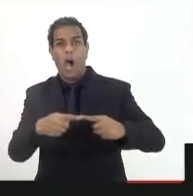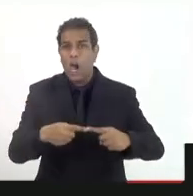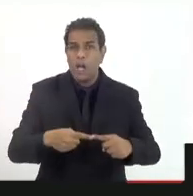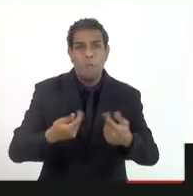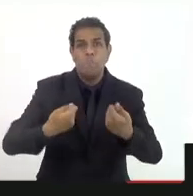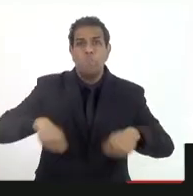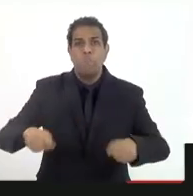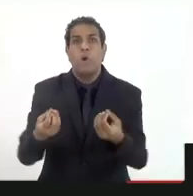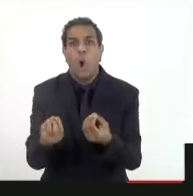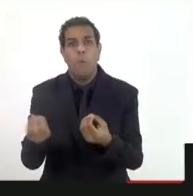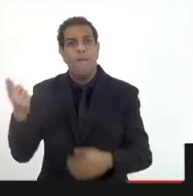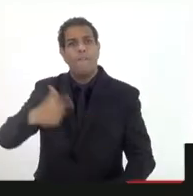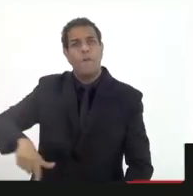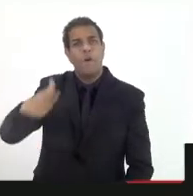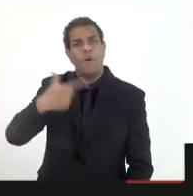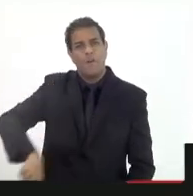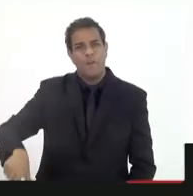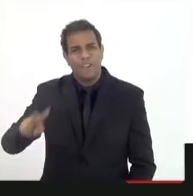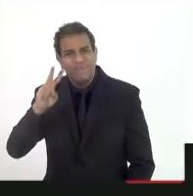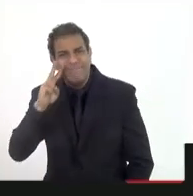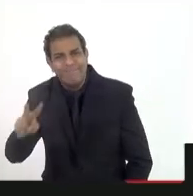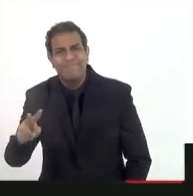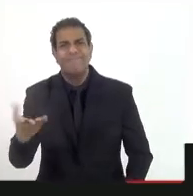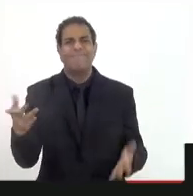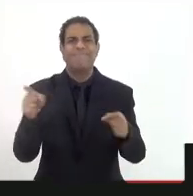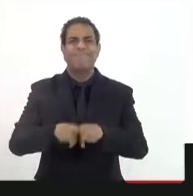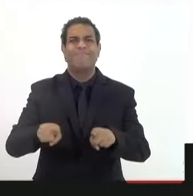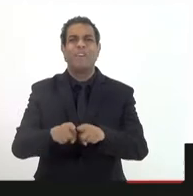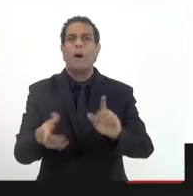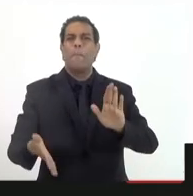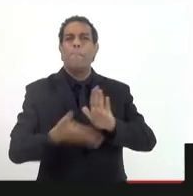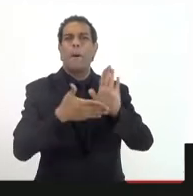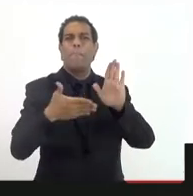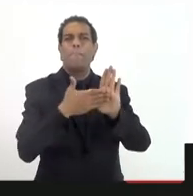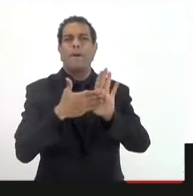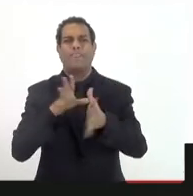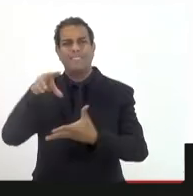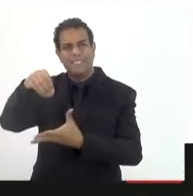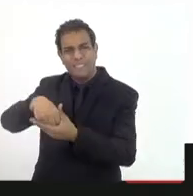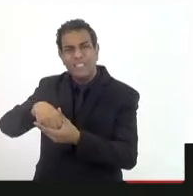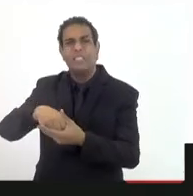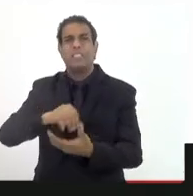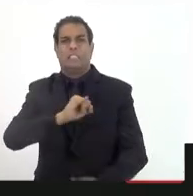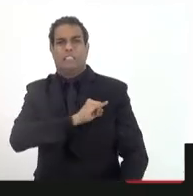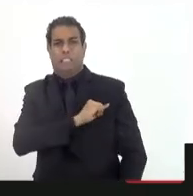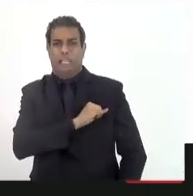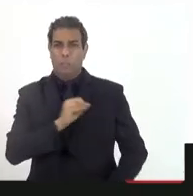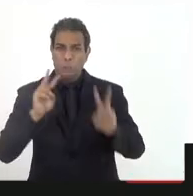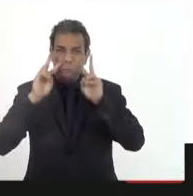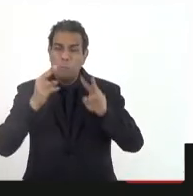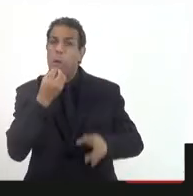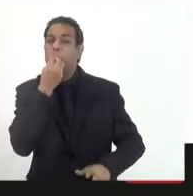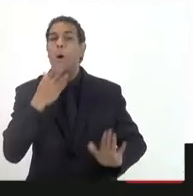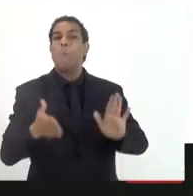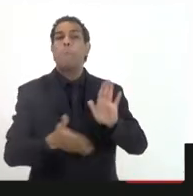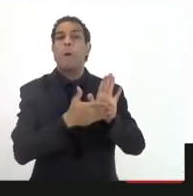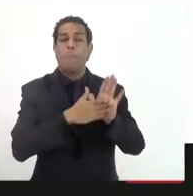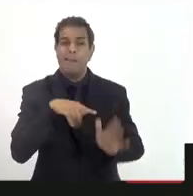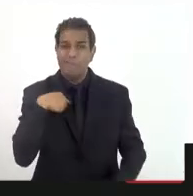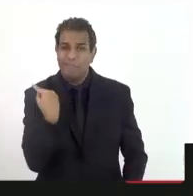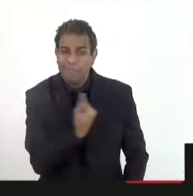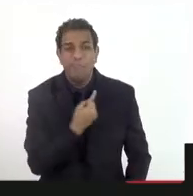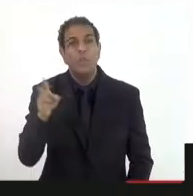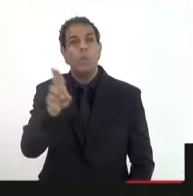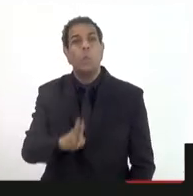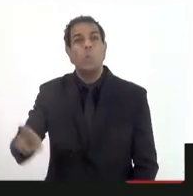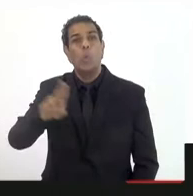cabimento nenhum. Eu vi que o Tegaté está fazendo uma proposta ali para o Itaguaí, a fez uma bela discussão sobre isso, e a gente precisa estar